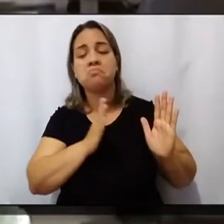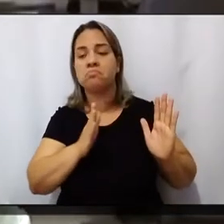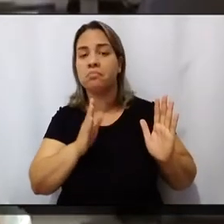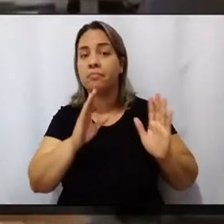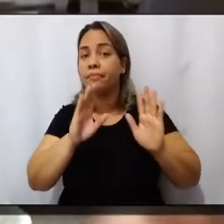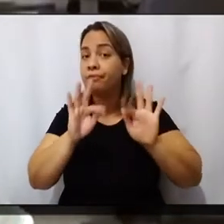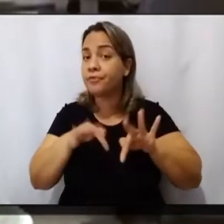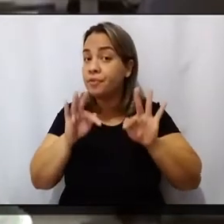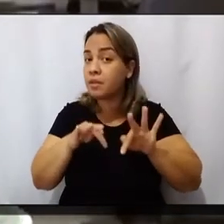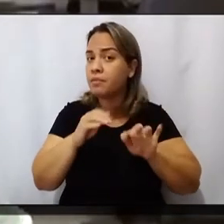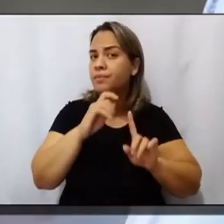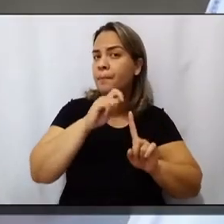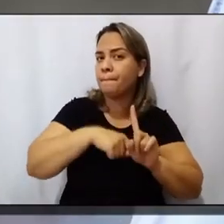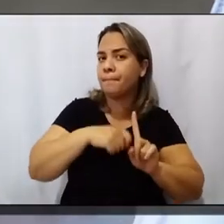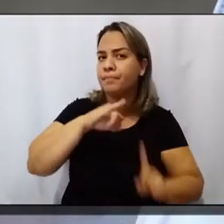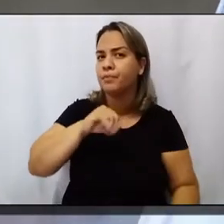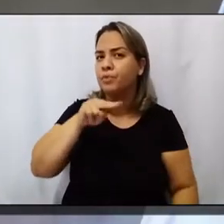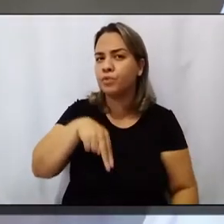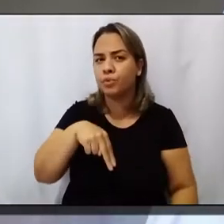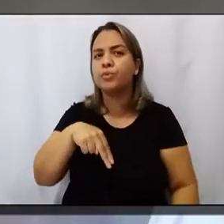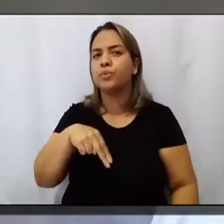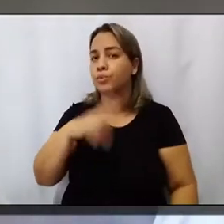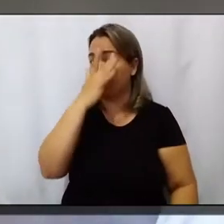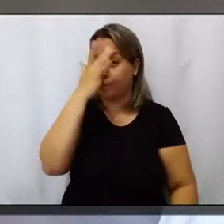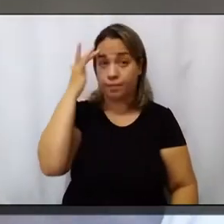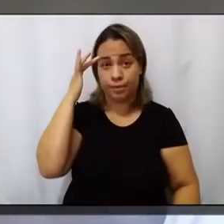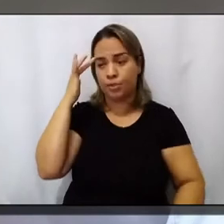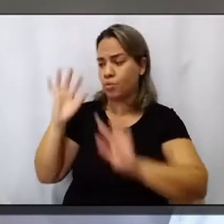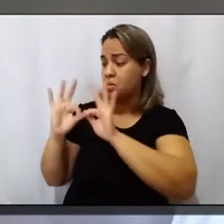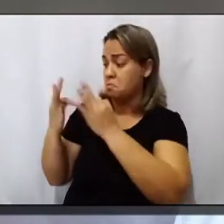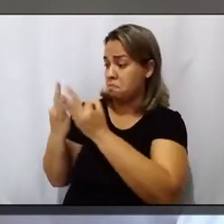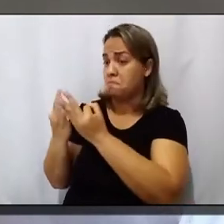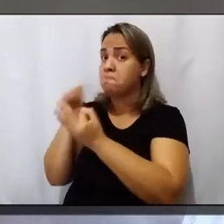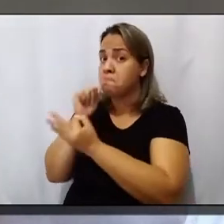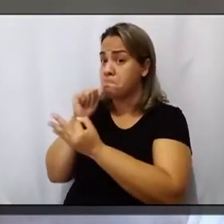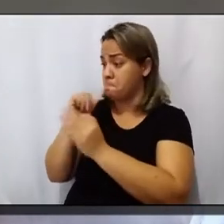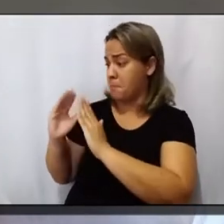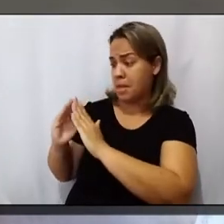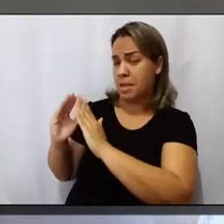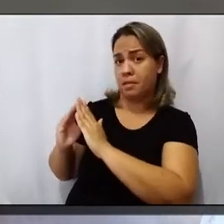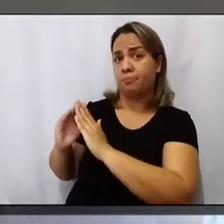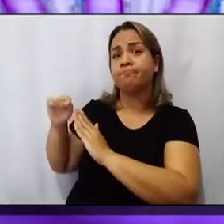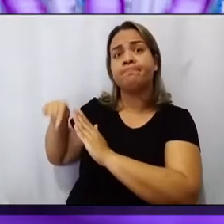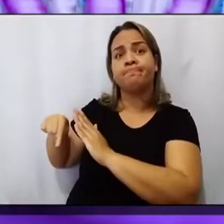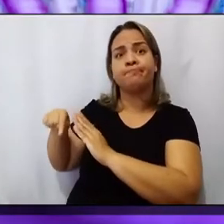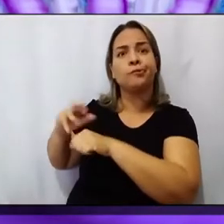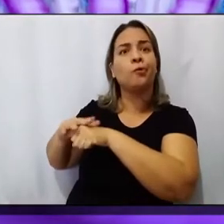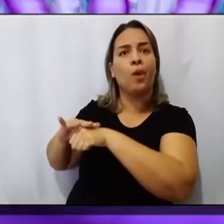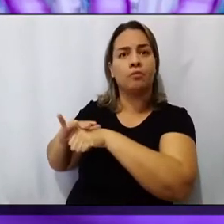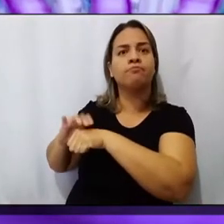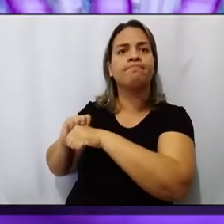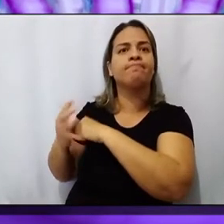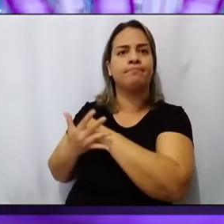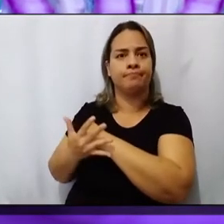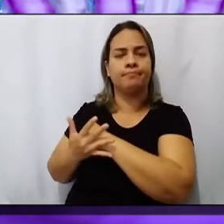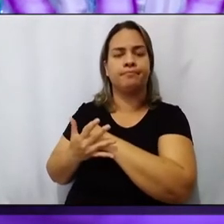um parente dela, familiar da mesma casa, adoeceu de Covid. Ela, a princípio, duvidou que